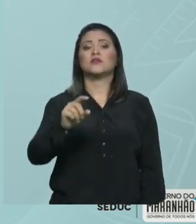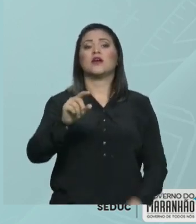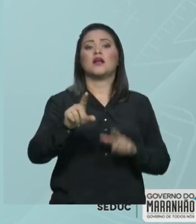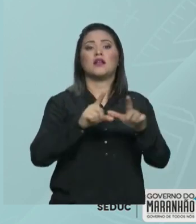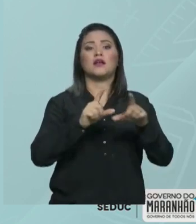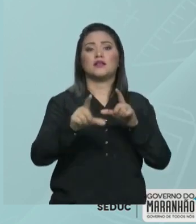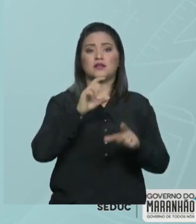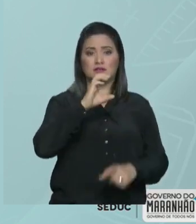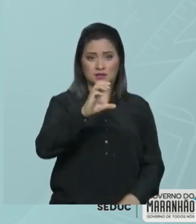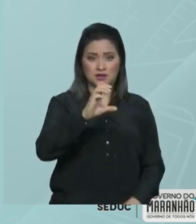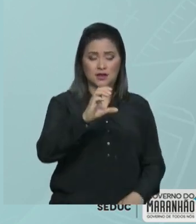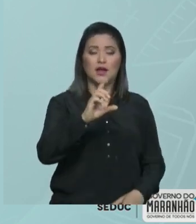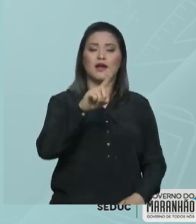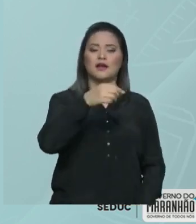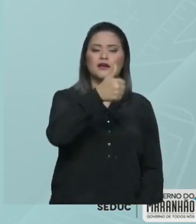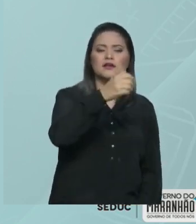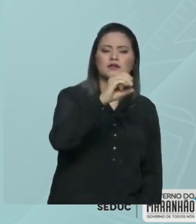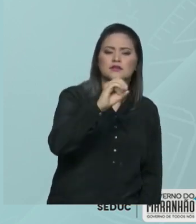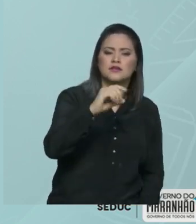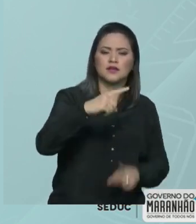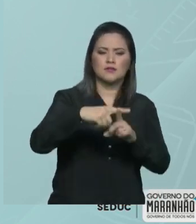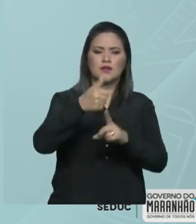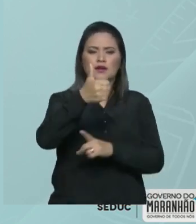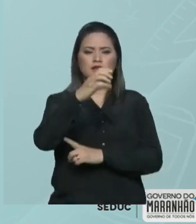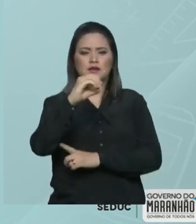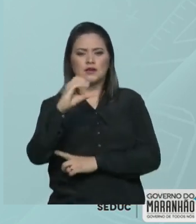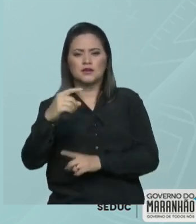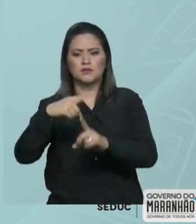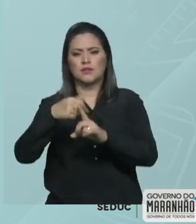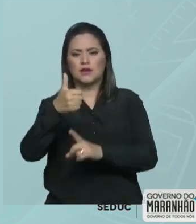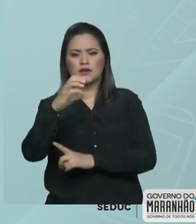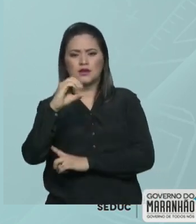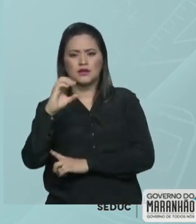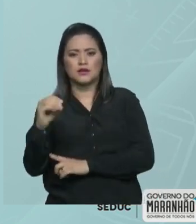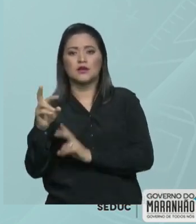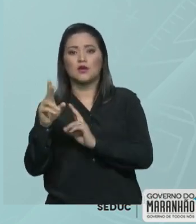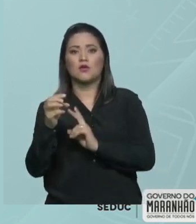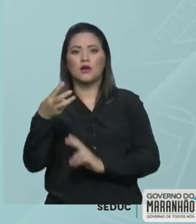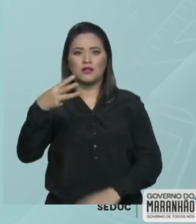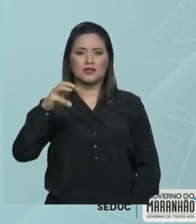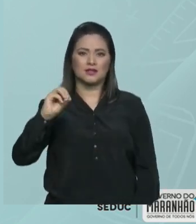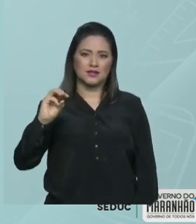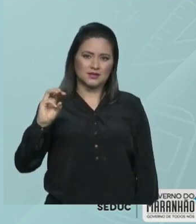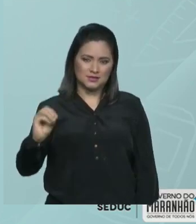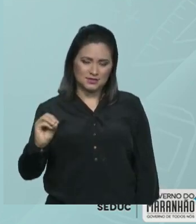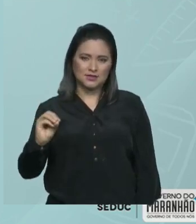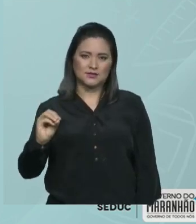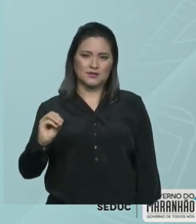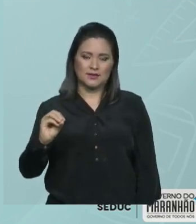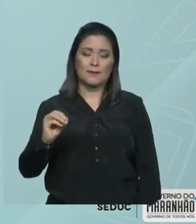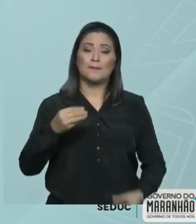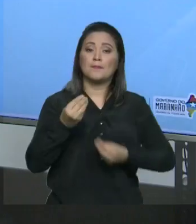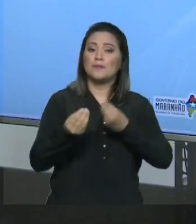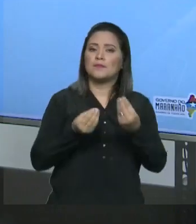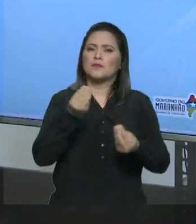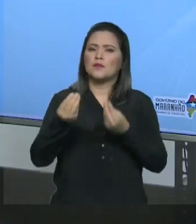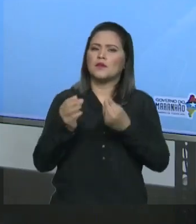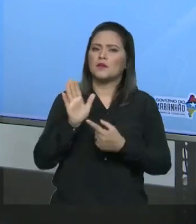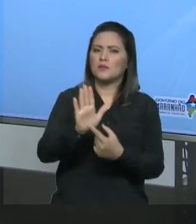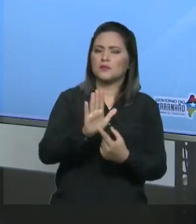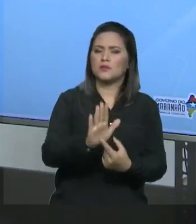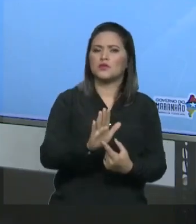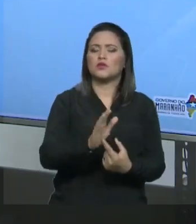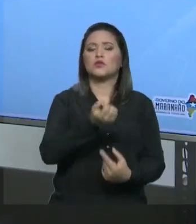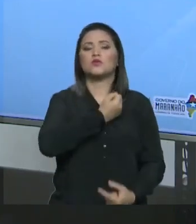tenho 100 mais 100 mais 100. Isso resulta em 300. Então, a forma de representar o número